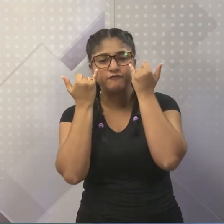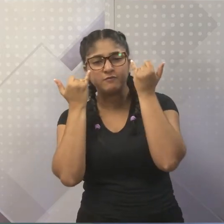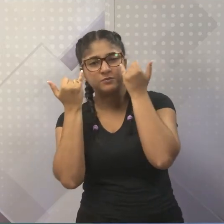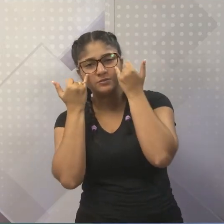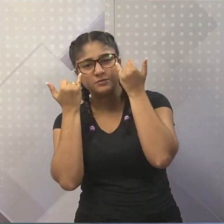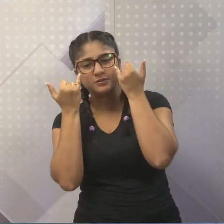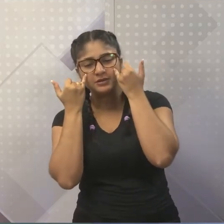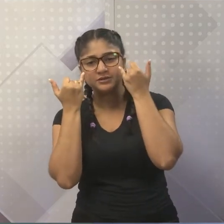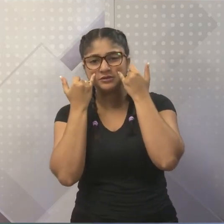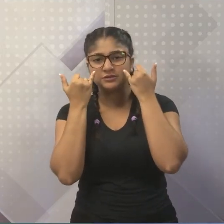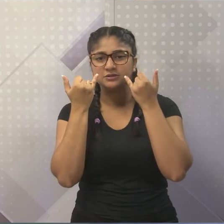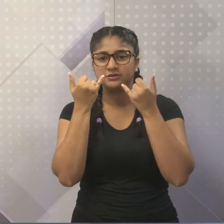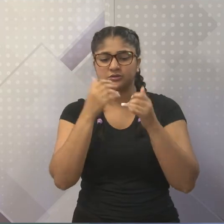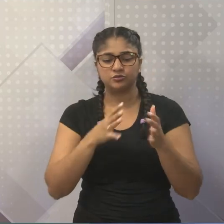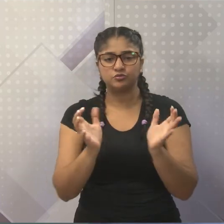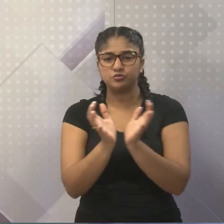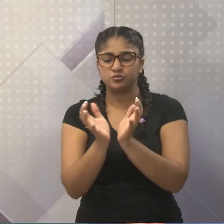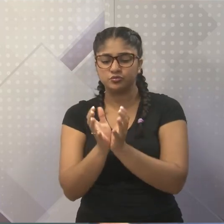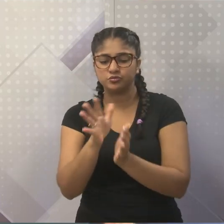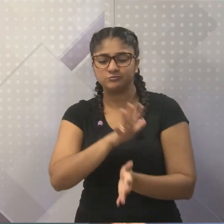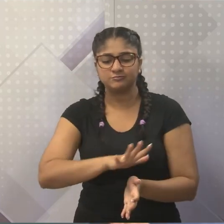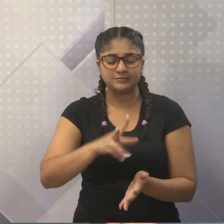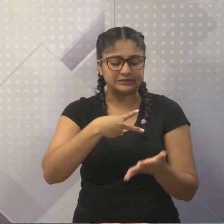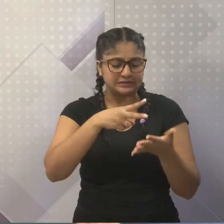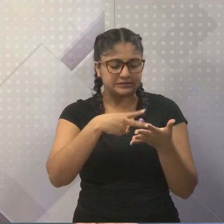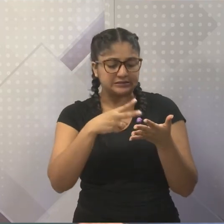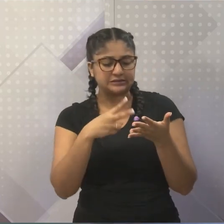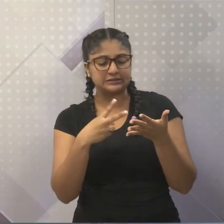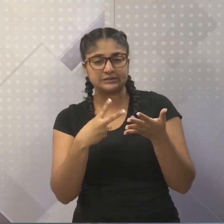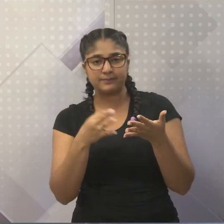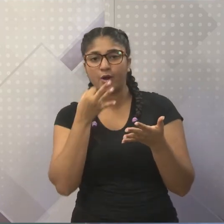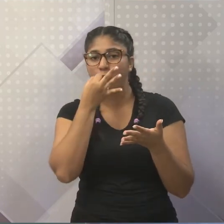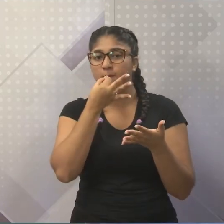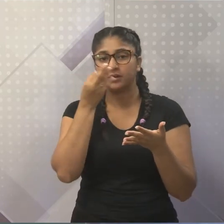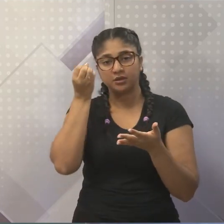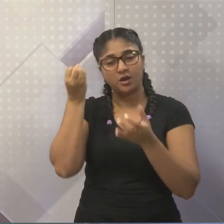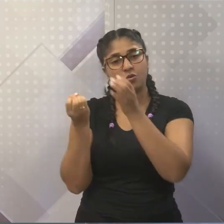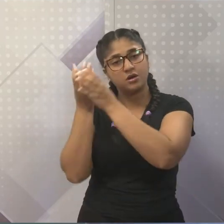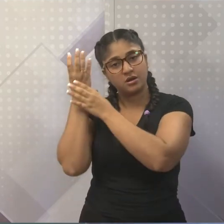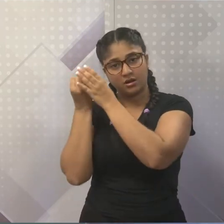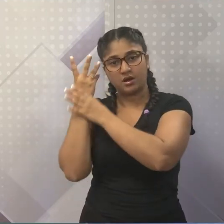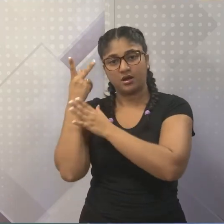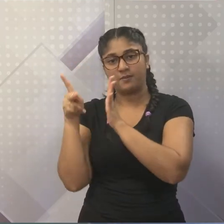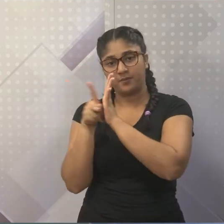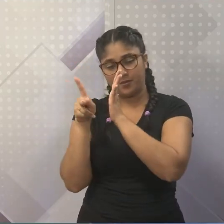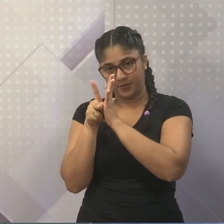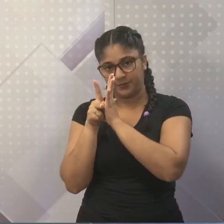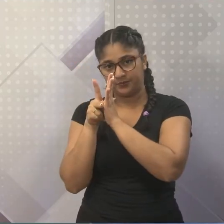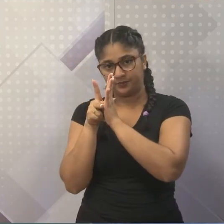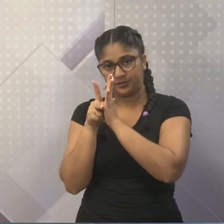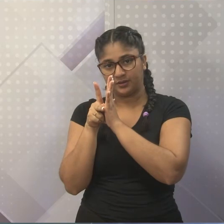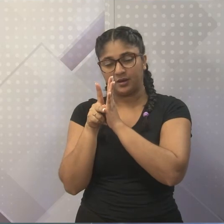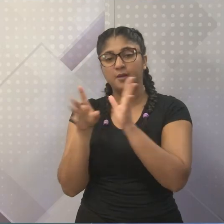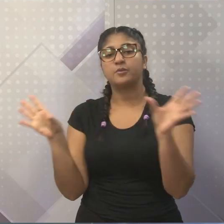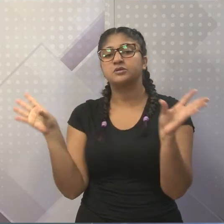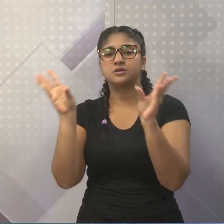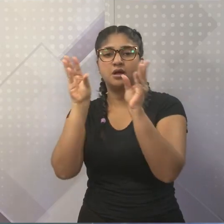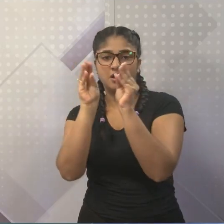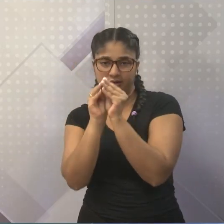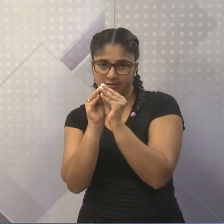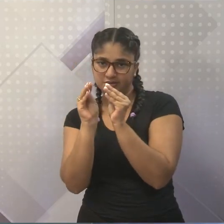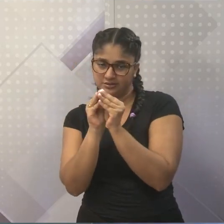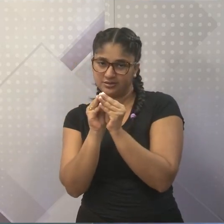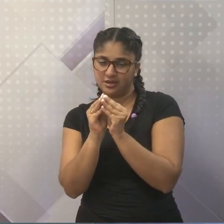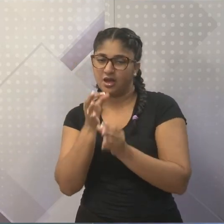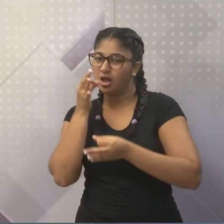de fazer com que você tenha um posicionamento, uma opinião. E aí nós caímos na resenha esportiva, na resenha,